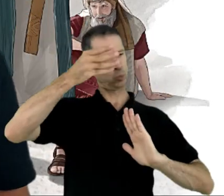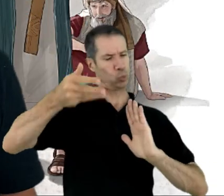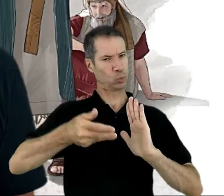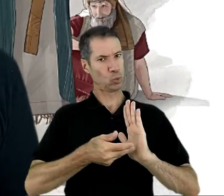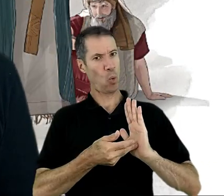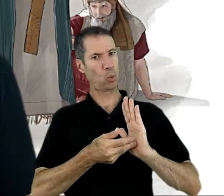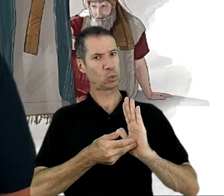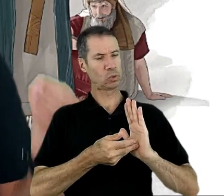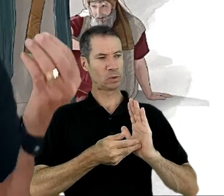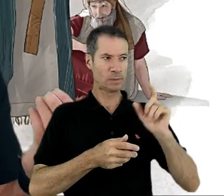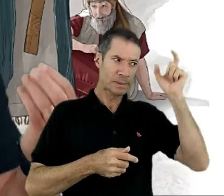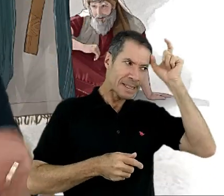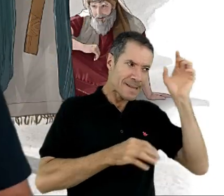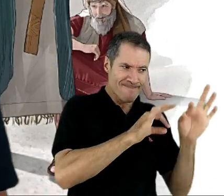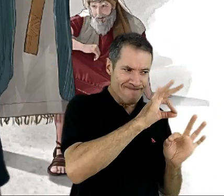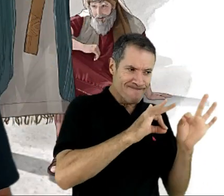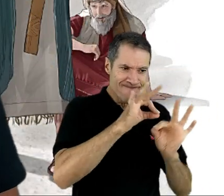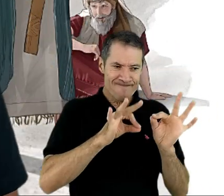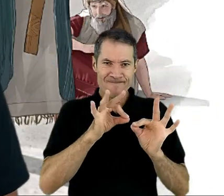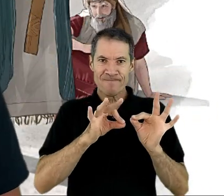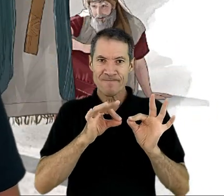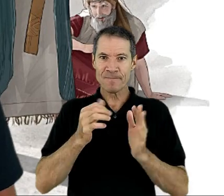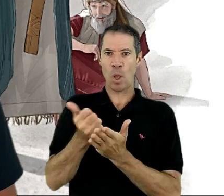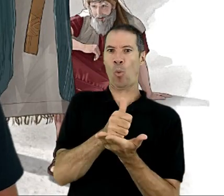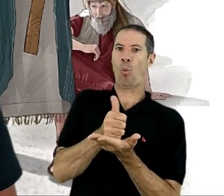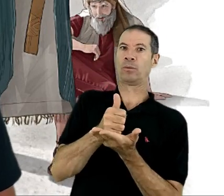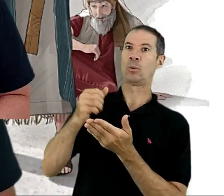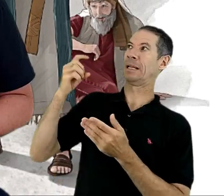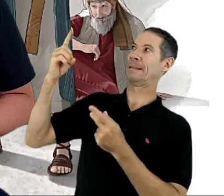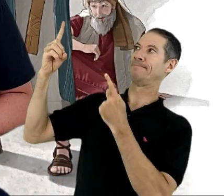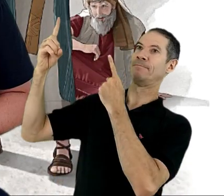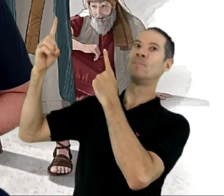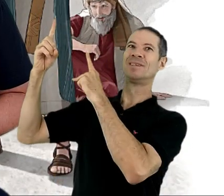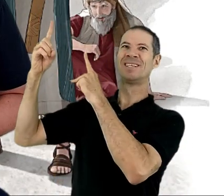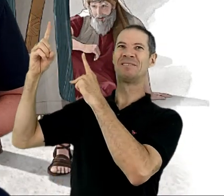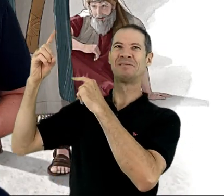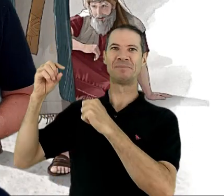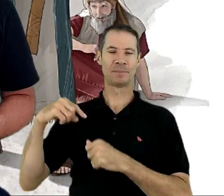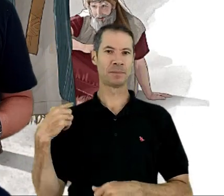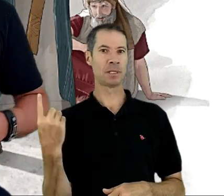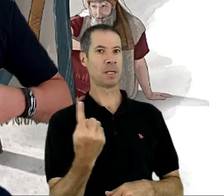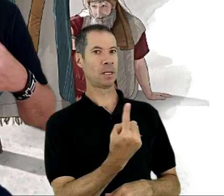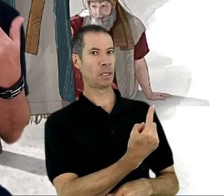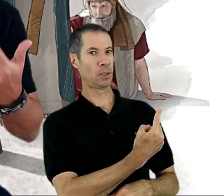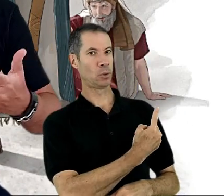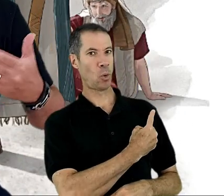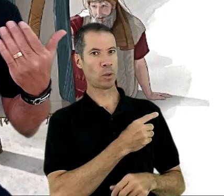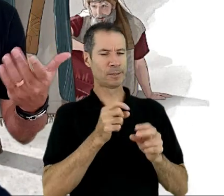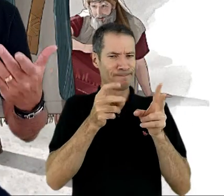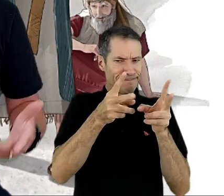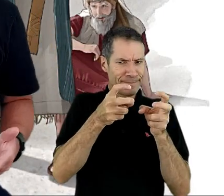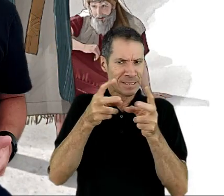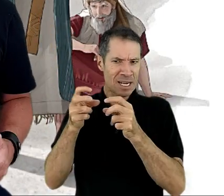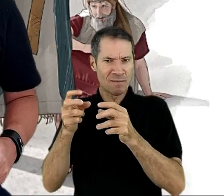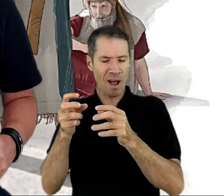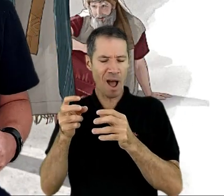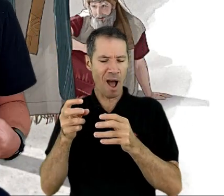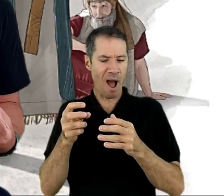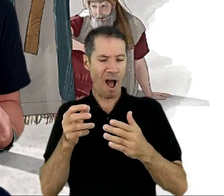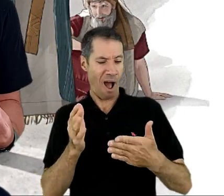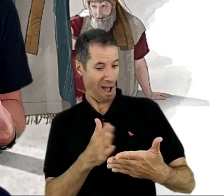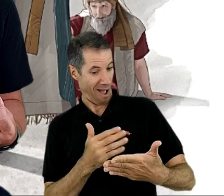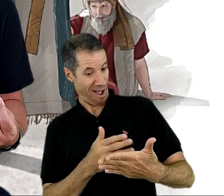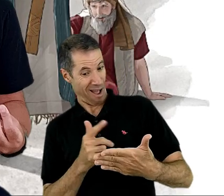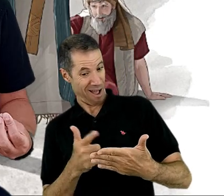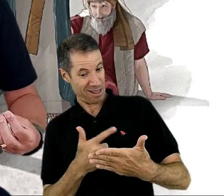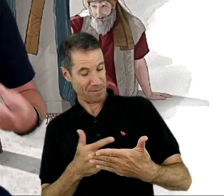passos de Satanás são controlados por Deus. Nós podemos observar, no livro de Jó, que